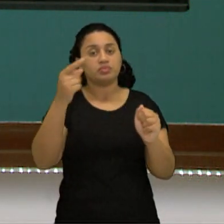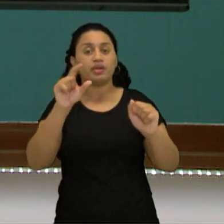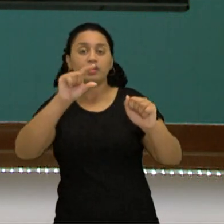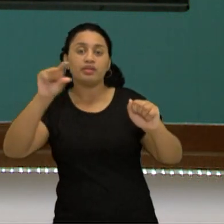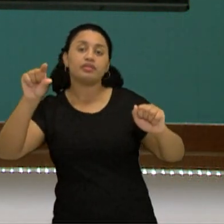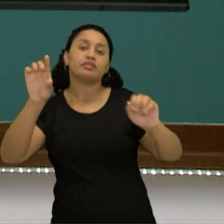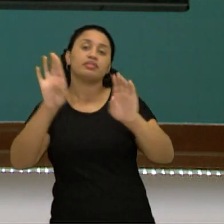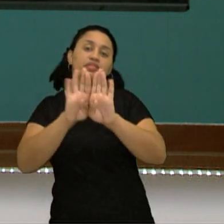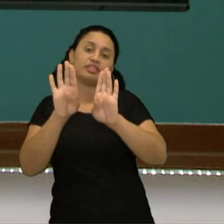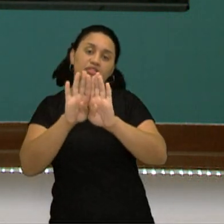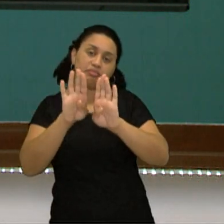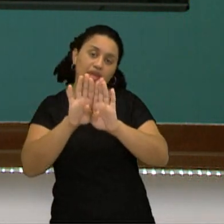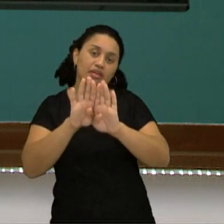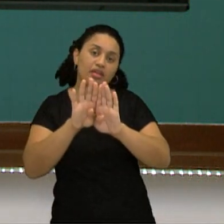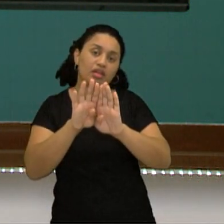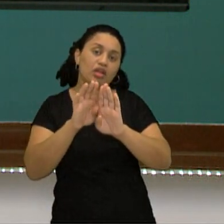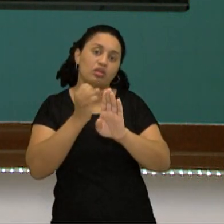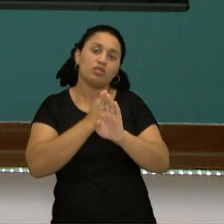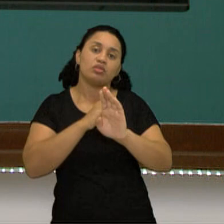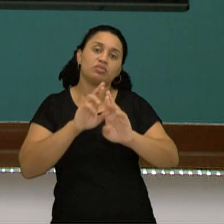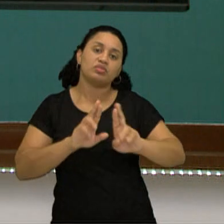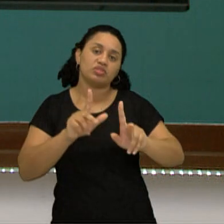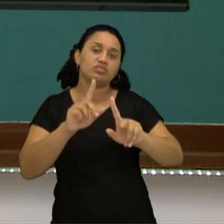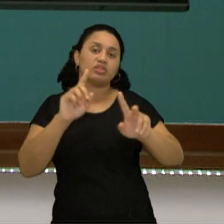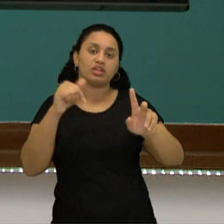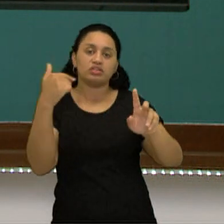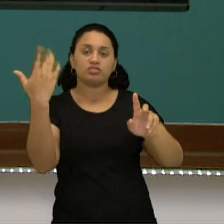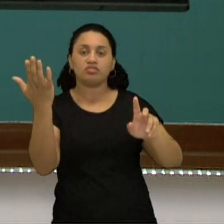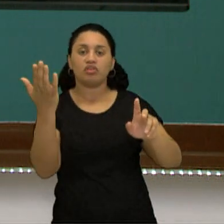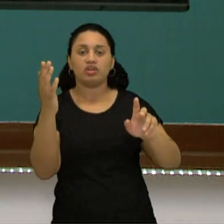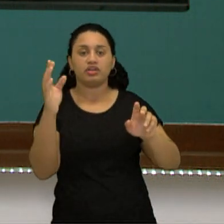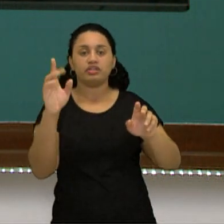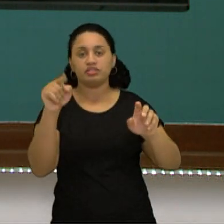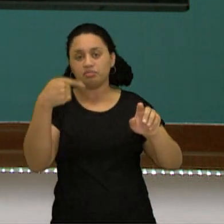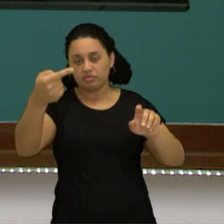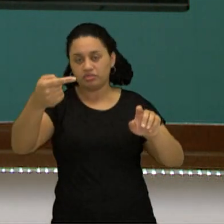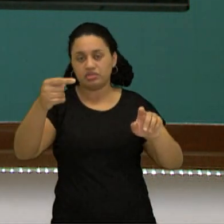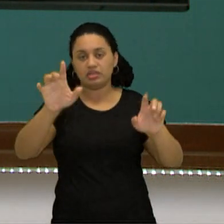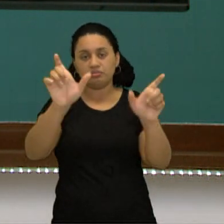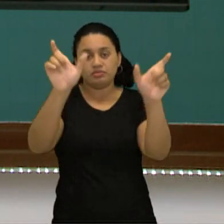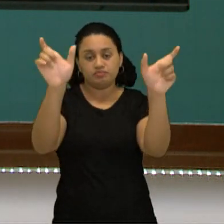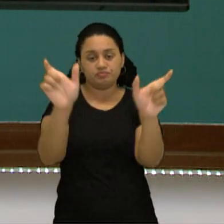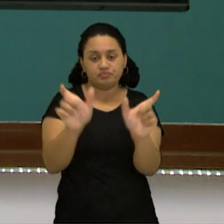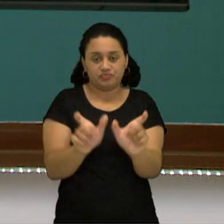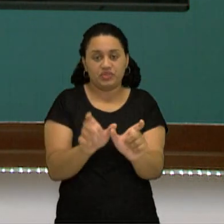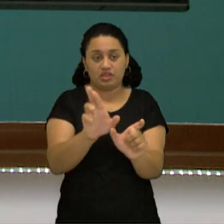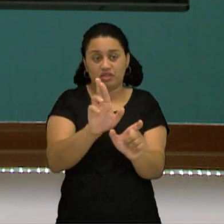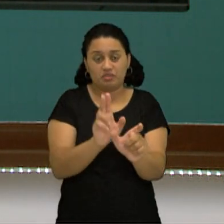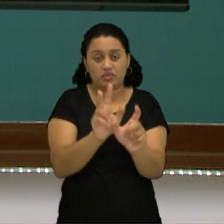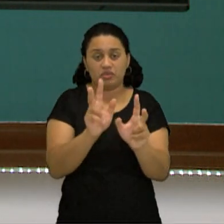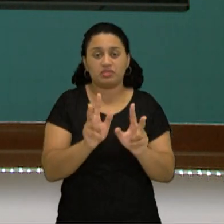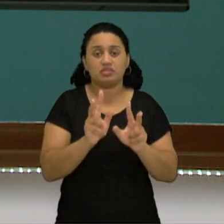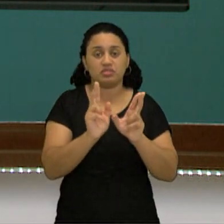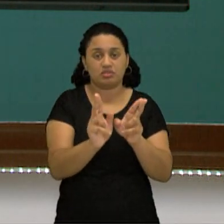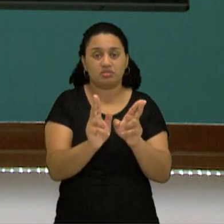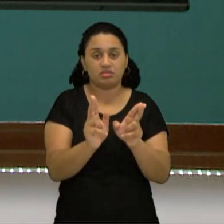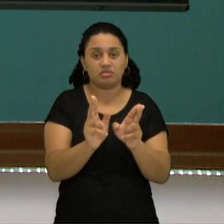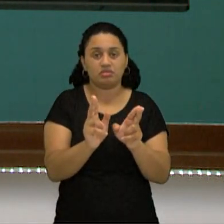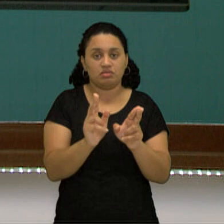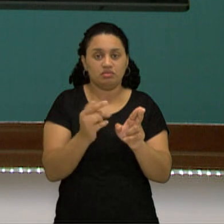aqui eu estou associando quem? A mais B para depois fazer o mais C. Ou seja, estou associando outros dois números aqui, né? E